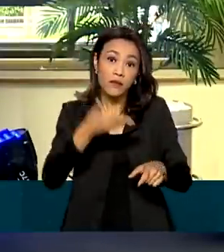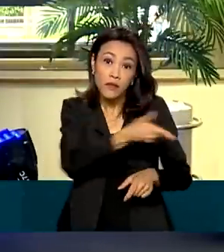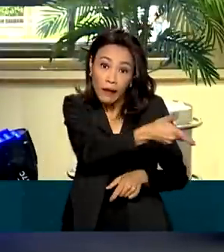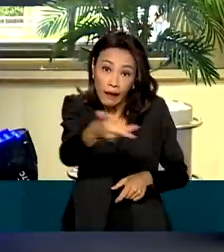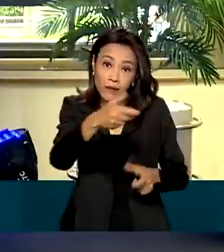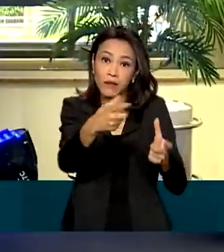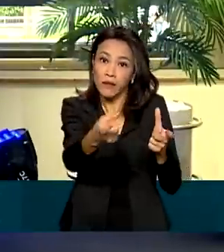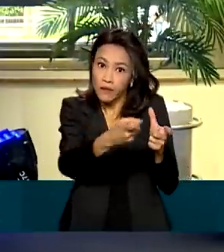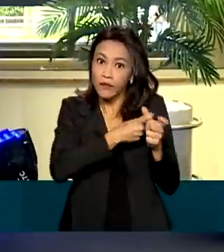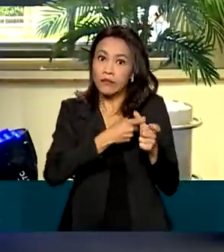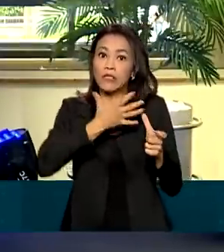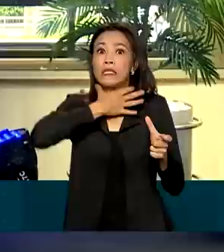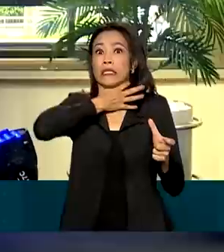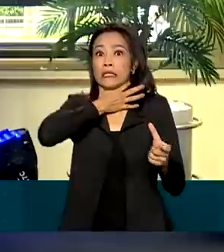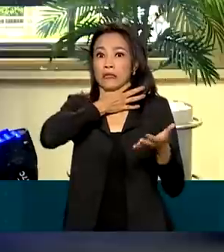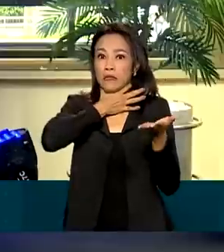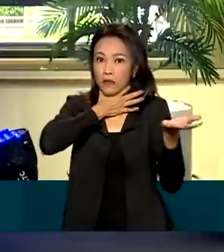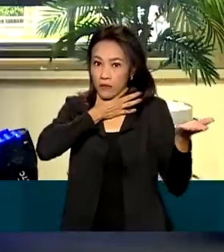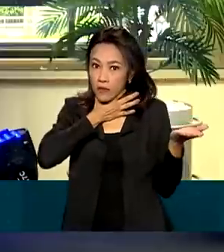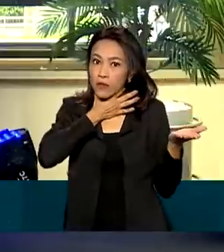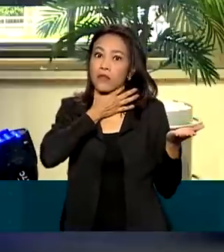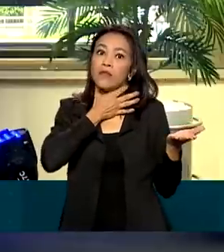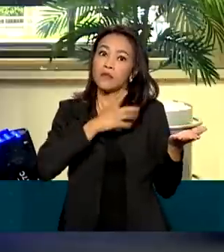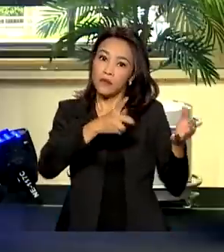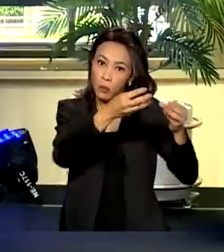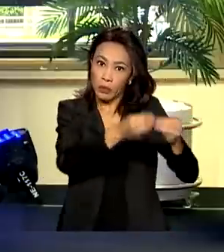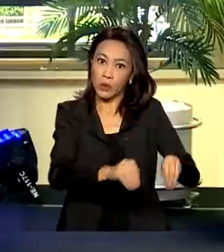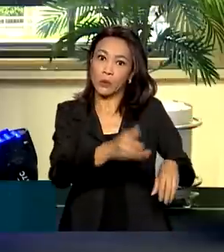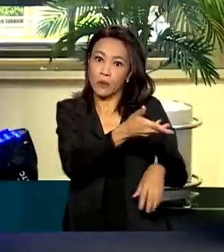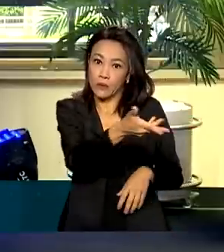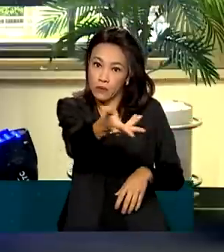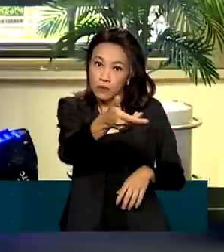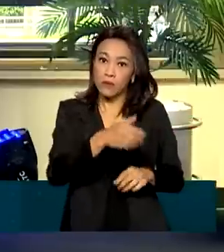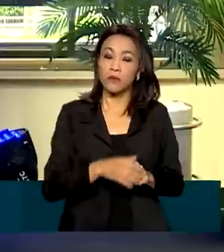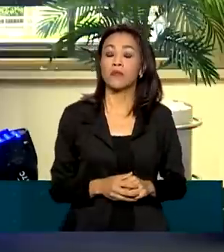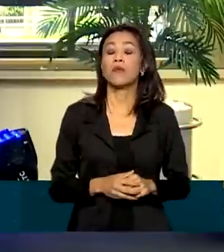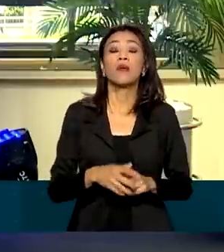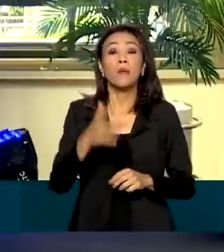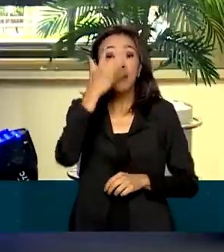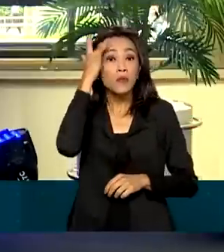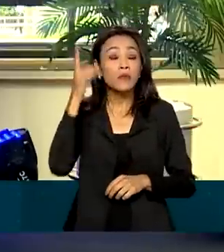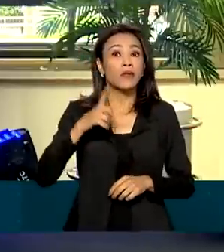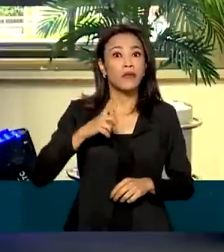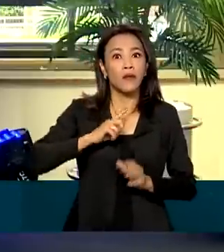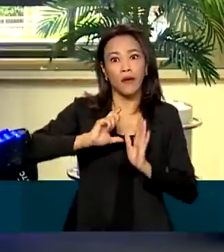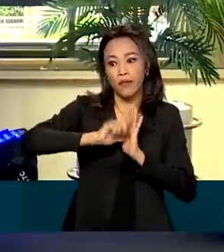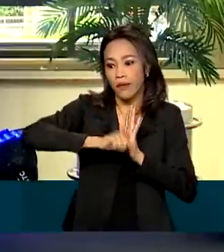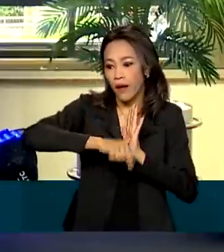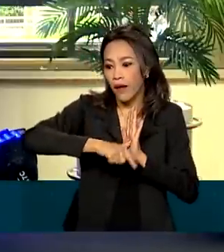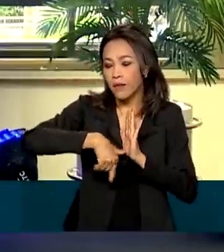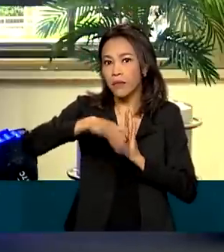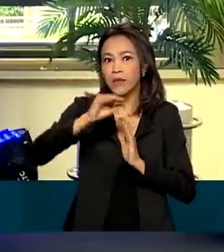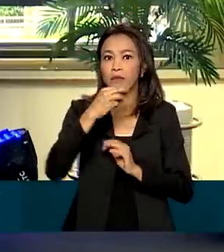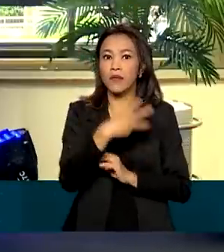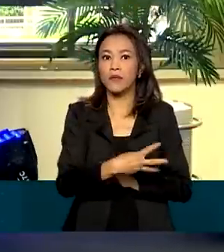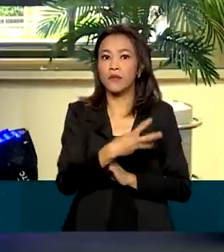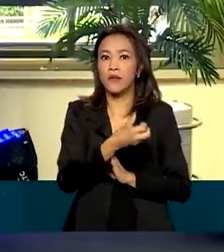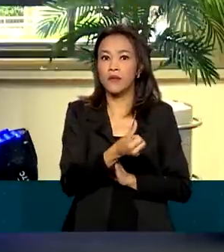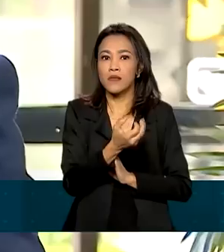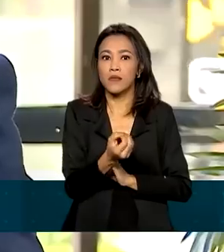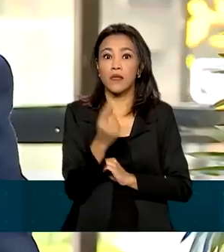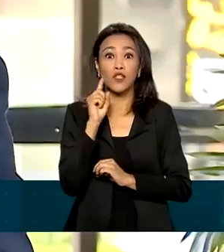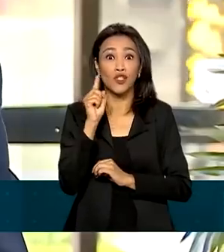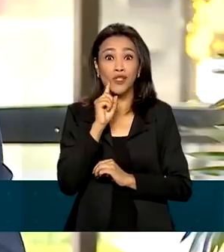por nós em balanço como lançadas em prejuízo. Então, via de regra, clientes que já têm dívida em atraso há mais de 360 dias na